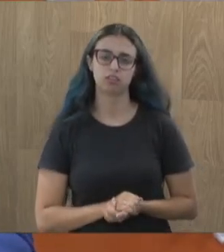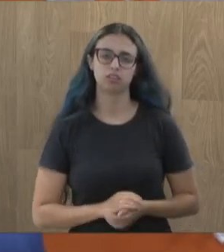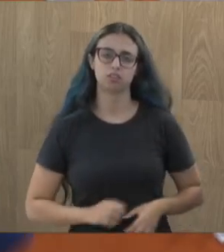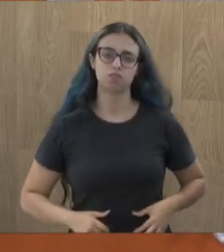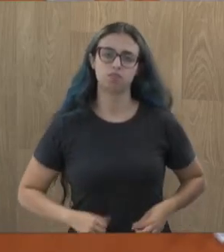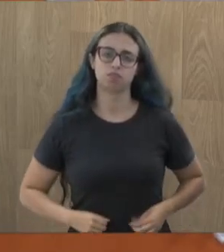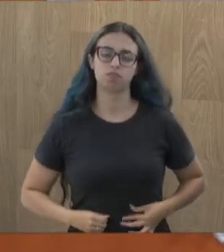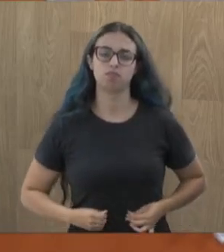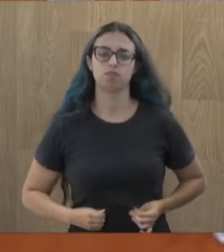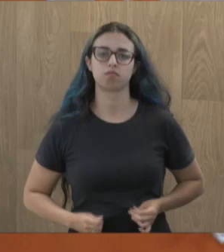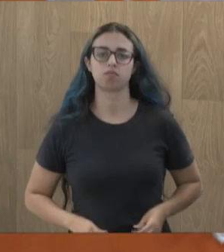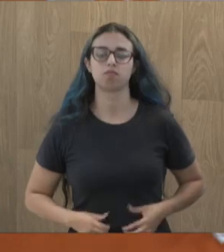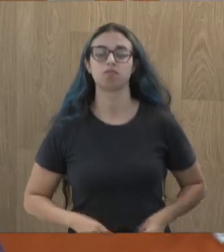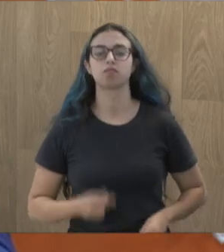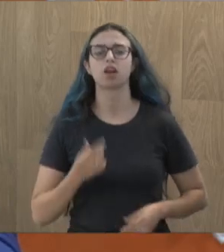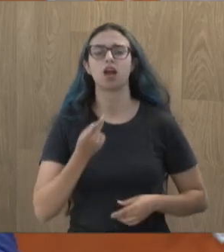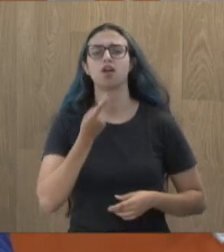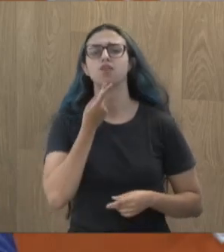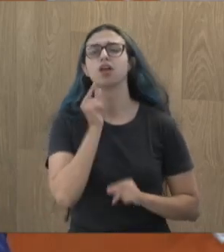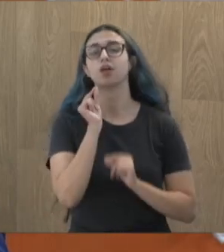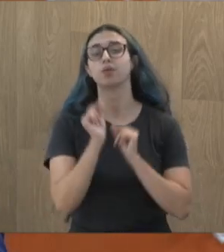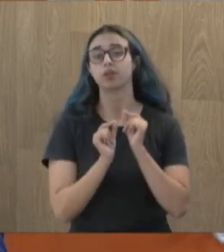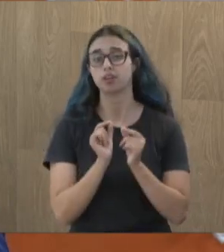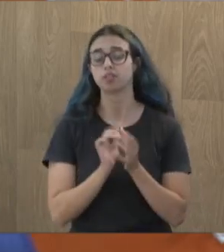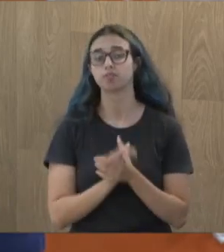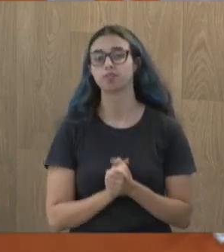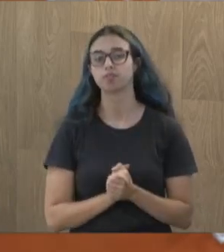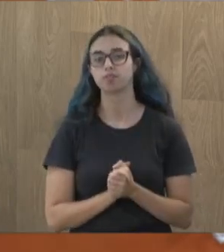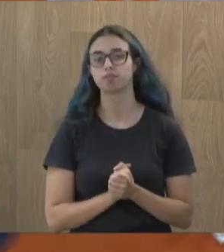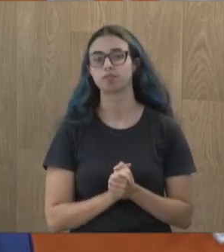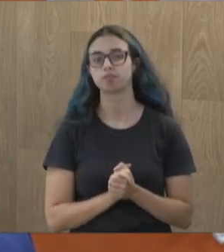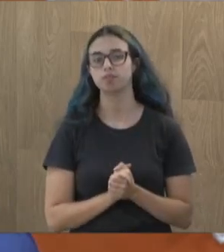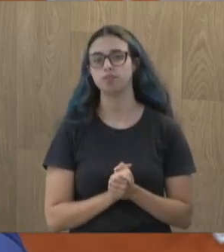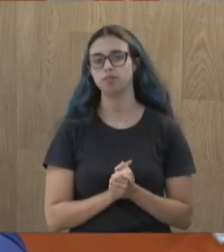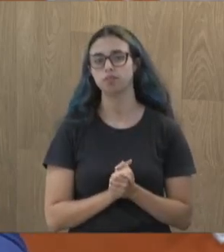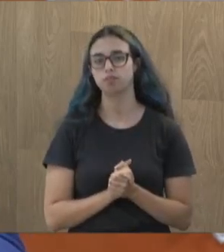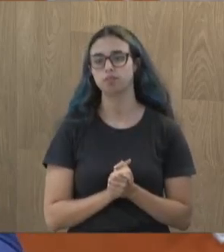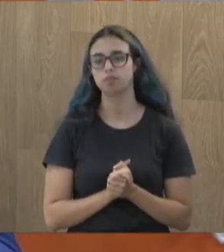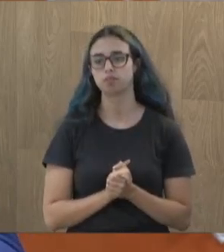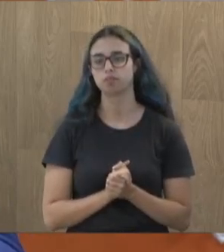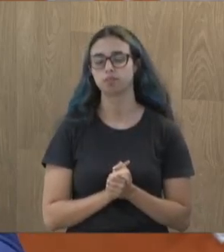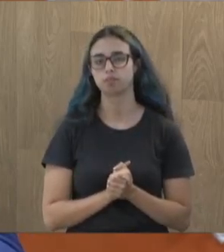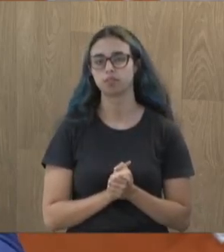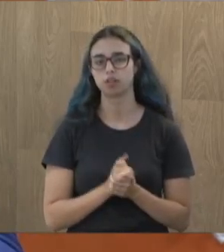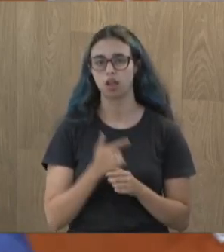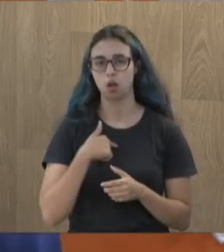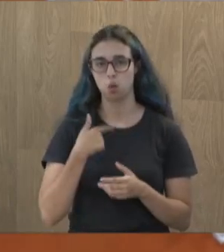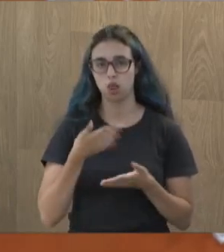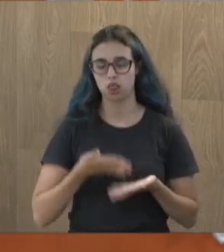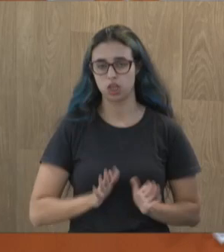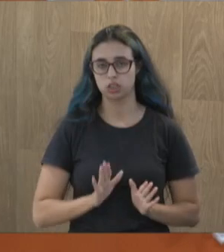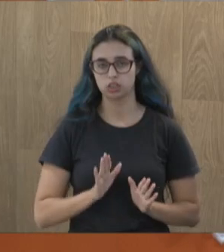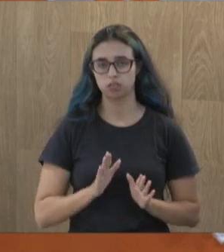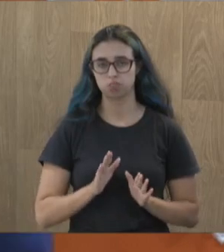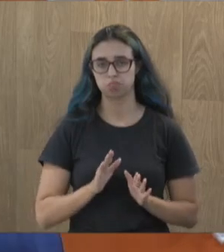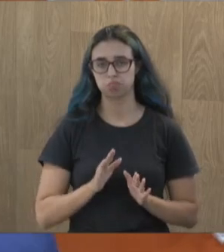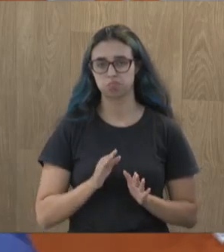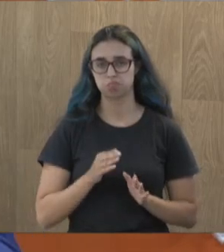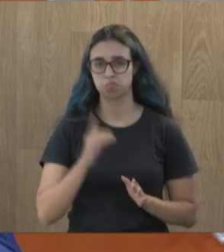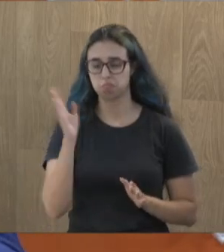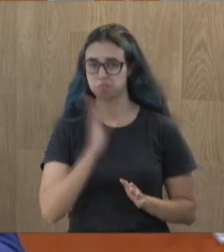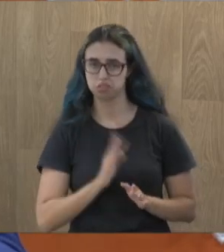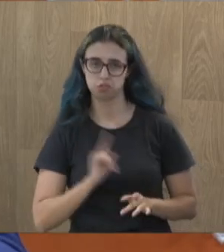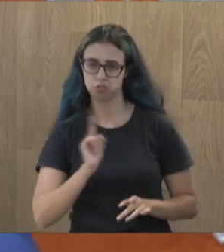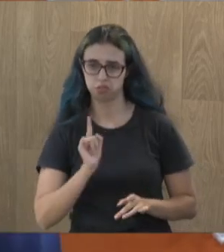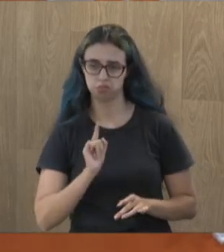Eu vou falar para vocês o seguinte, eu sou do Panamá, América Central. Vim de família presidencial